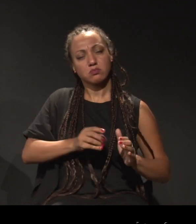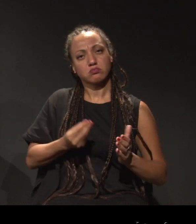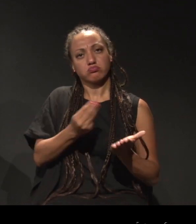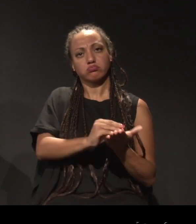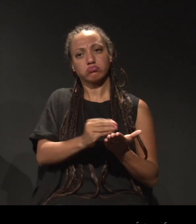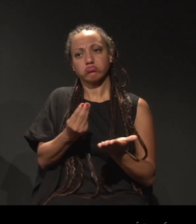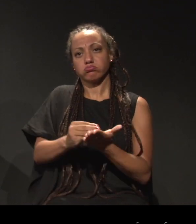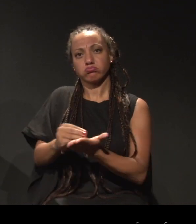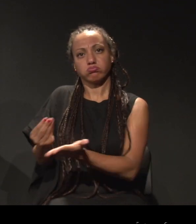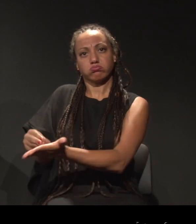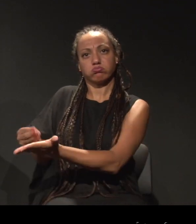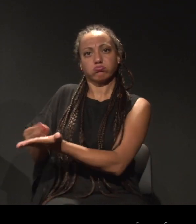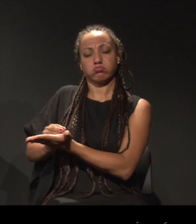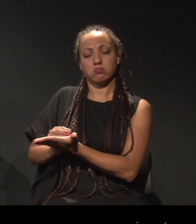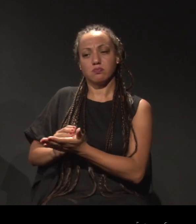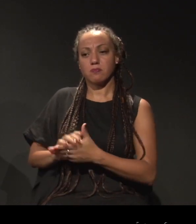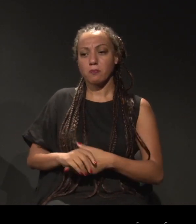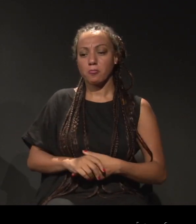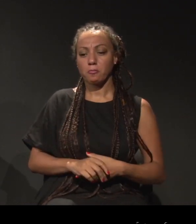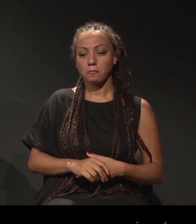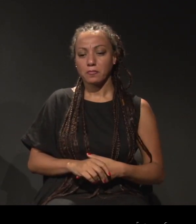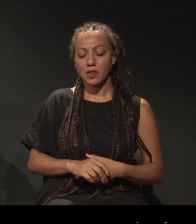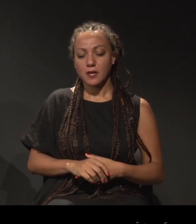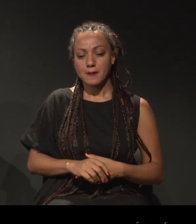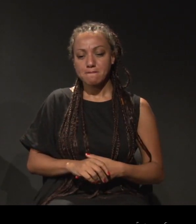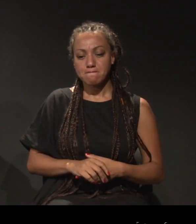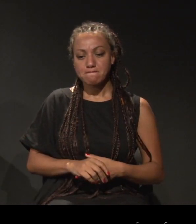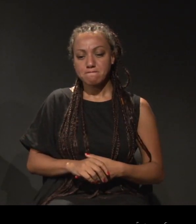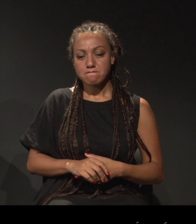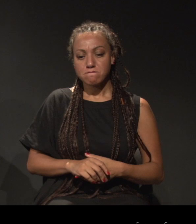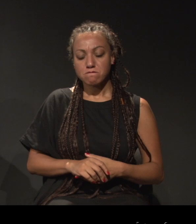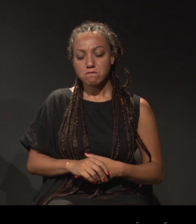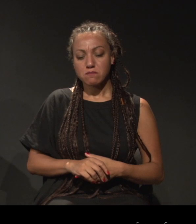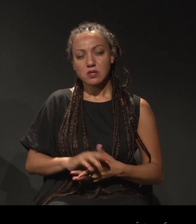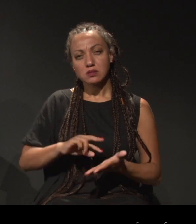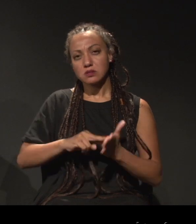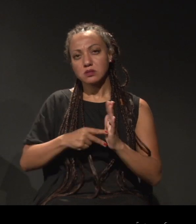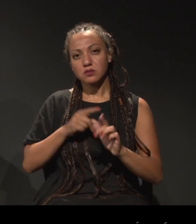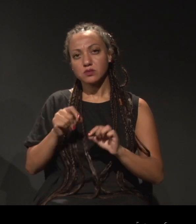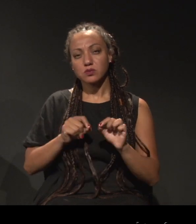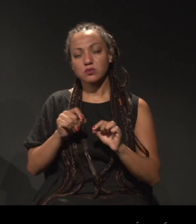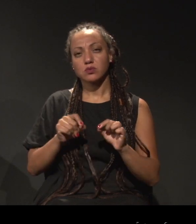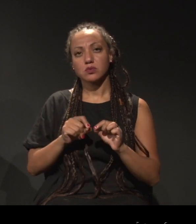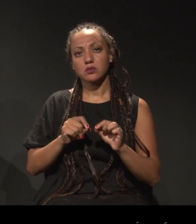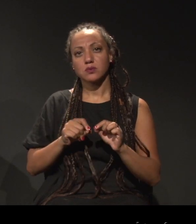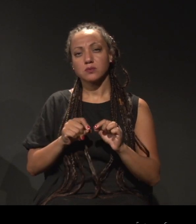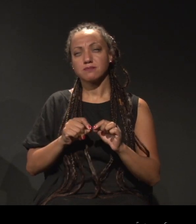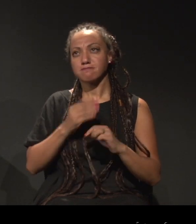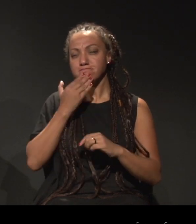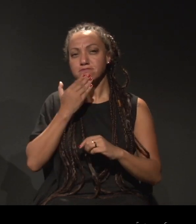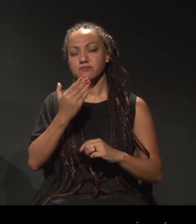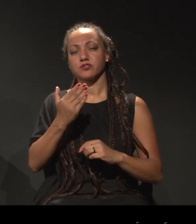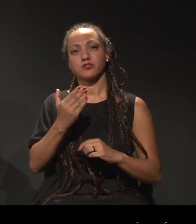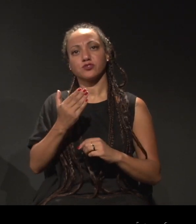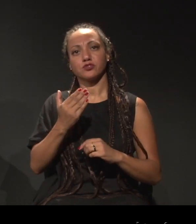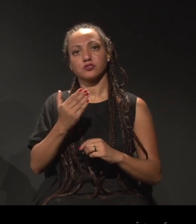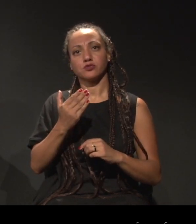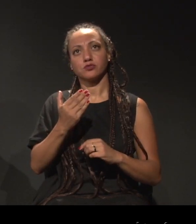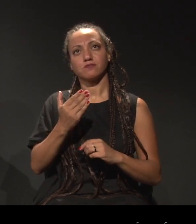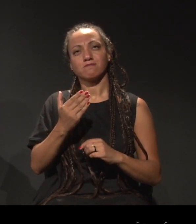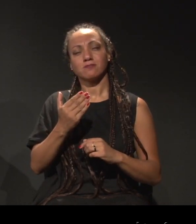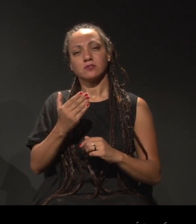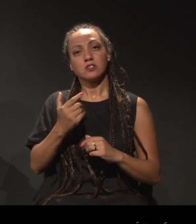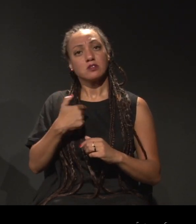foi uma reivindicação que eu também não